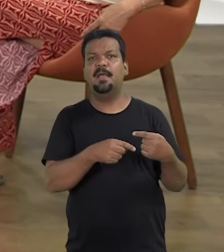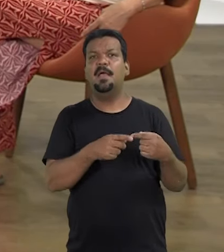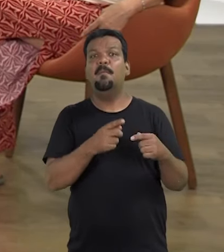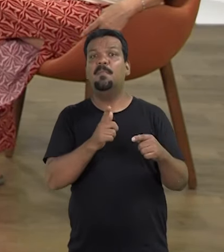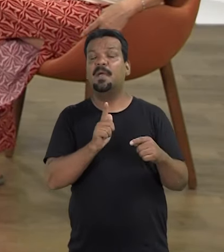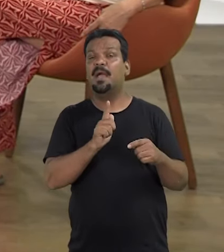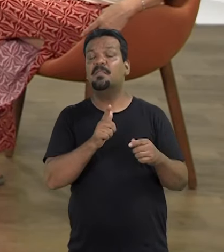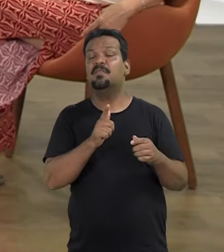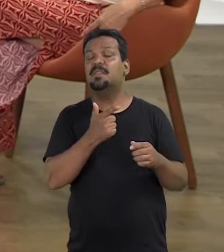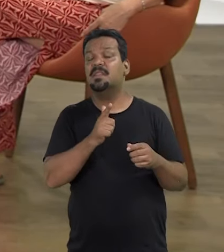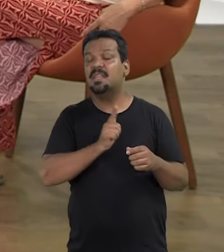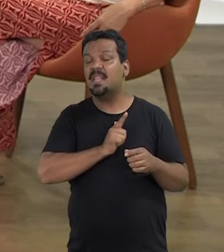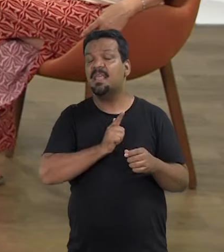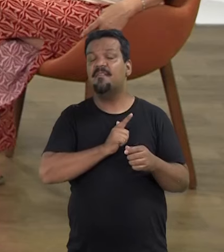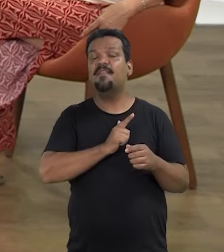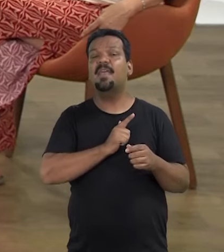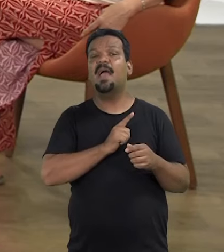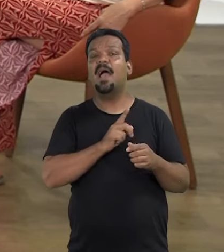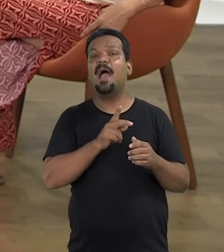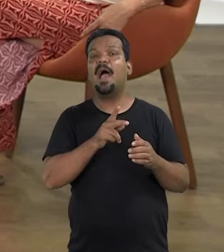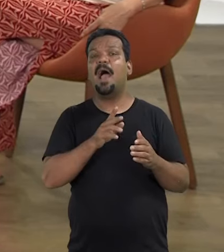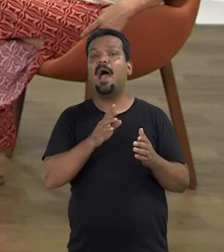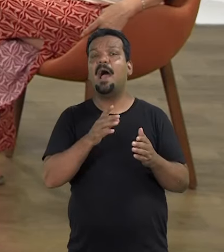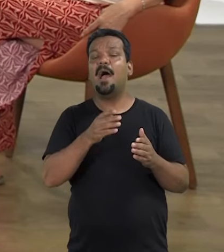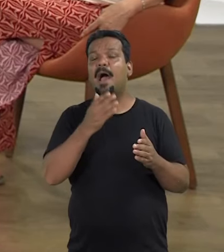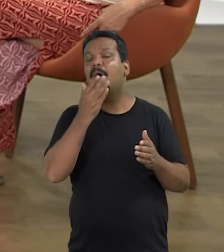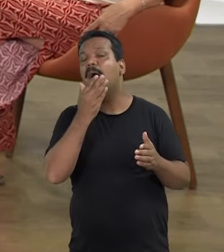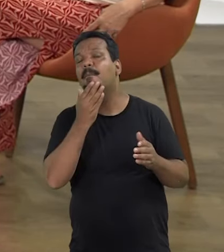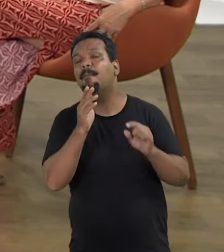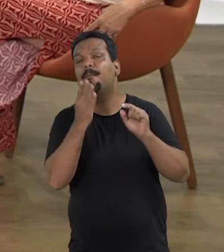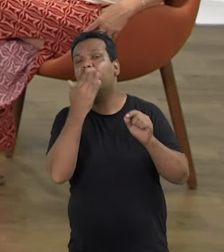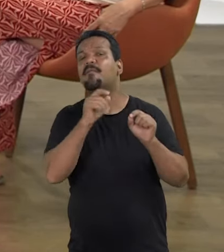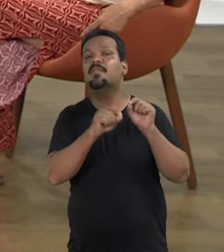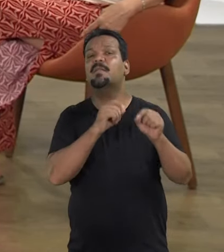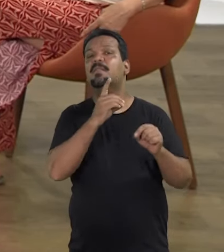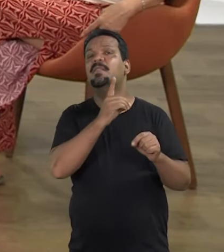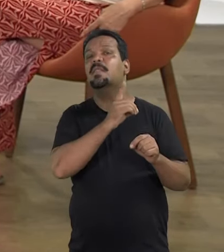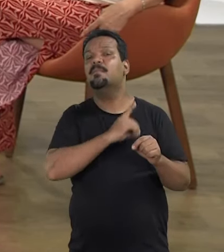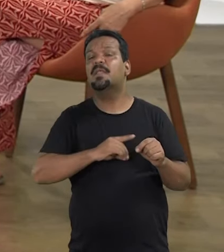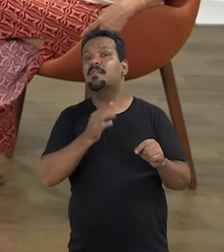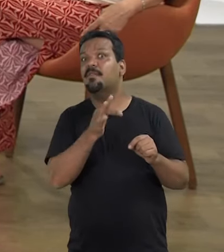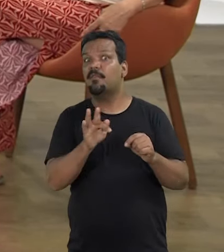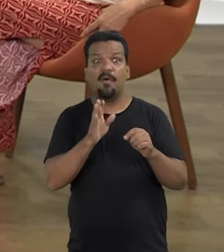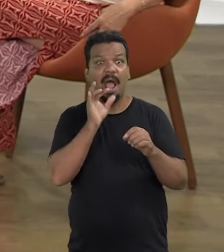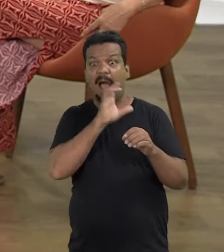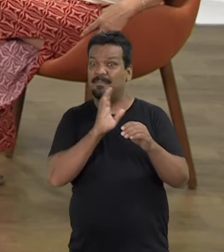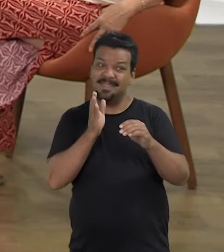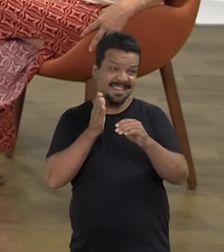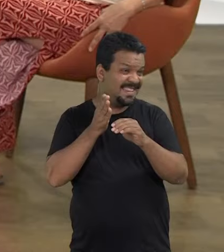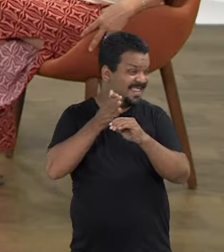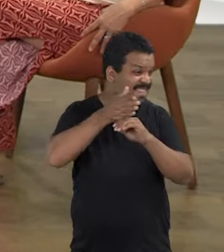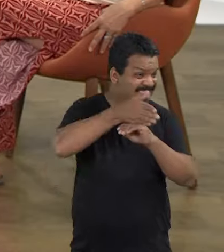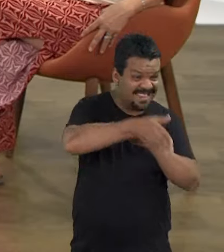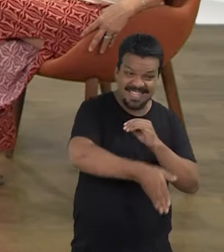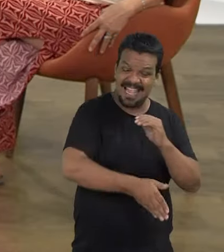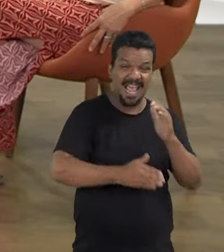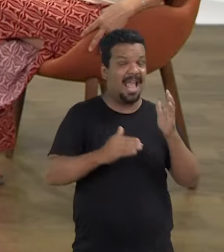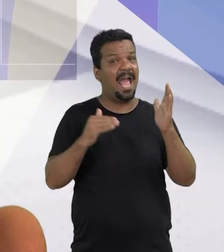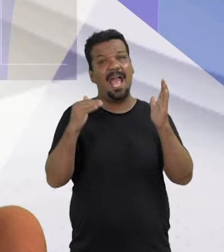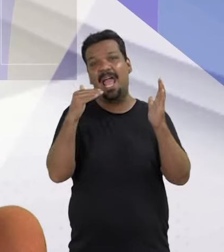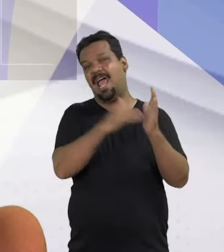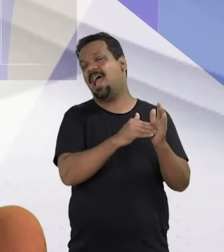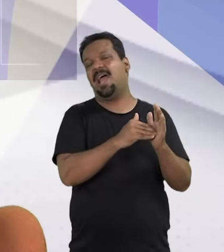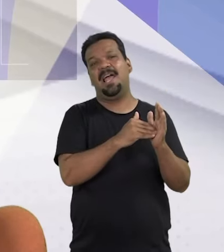prova da deputada federal, entrou direto, foi para a deputância... O Senado.